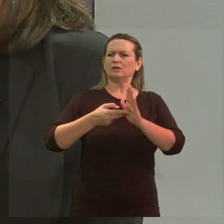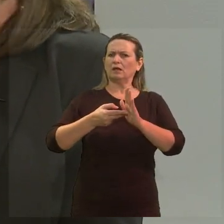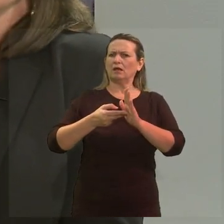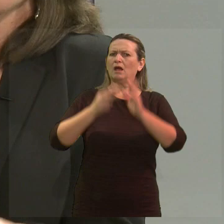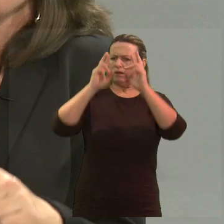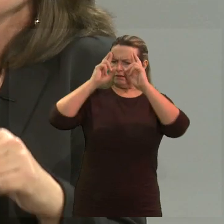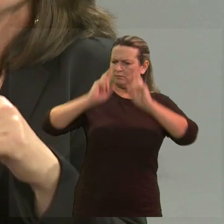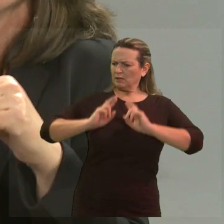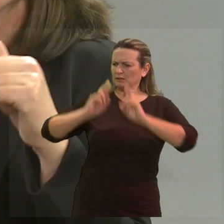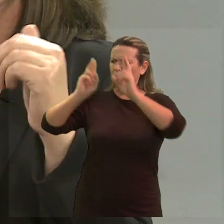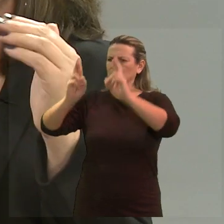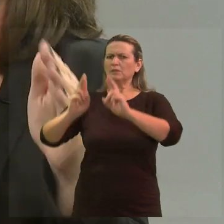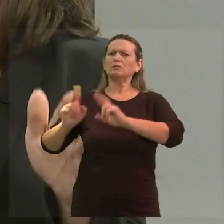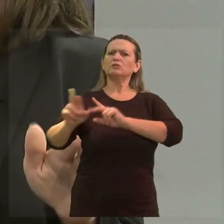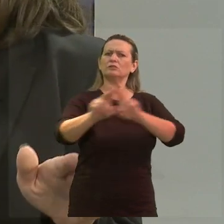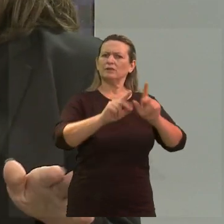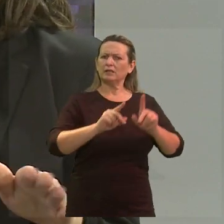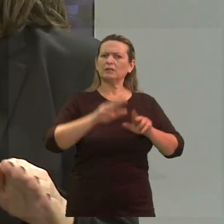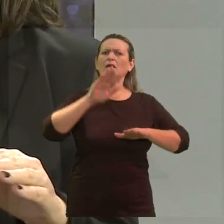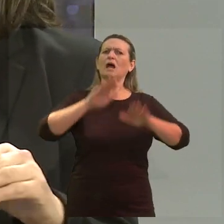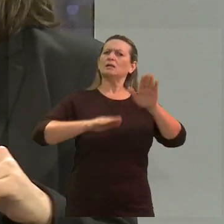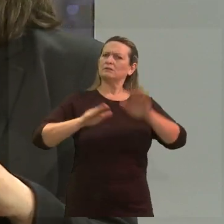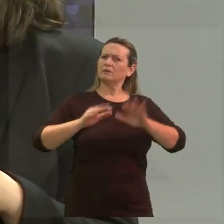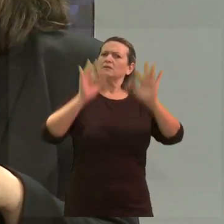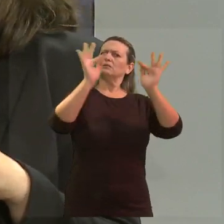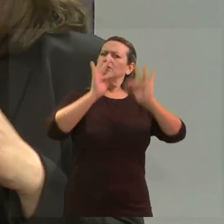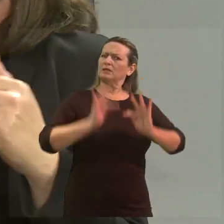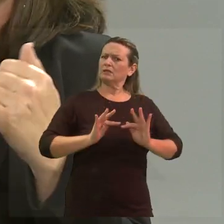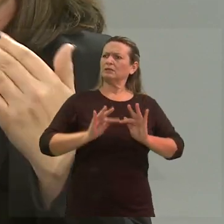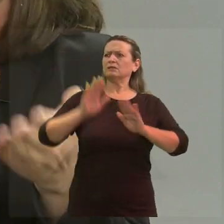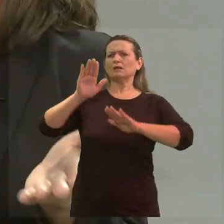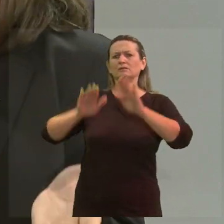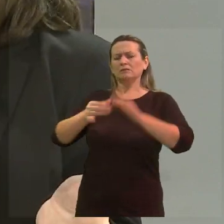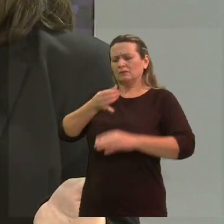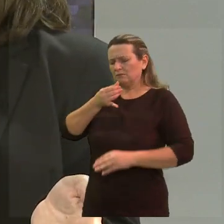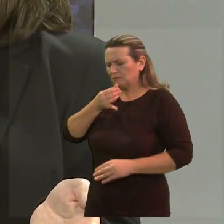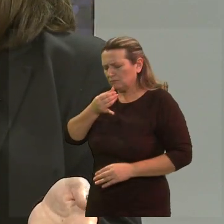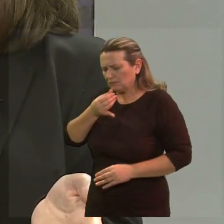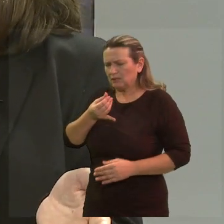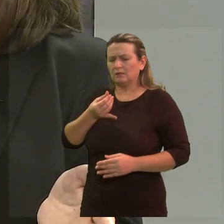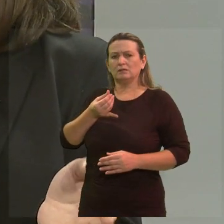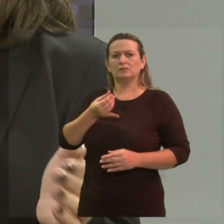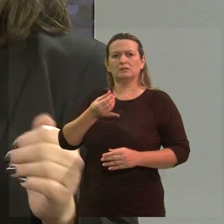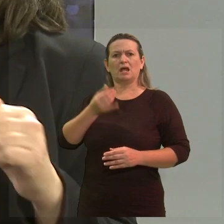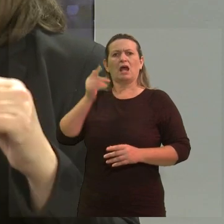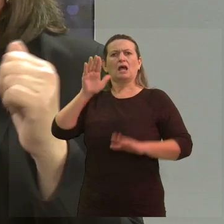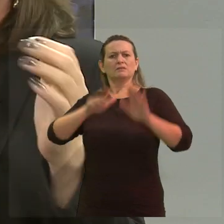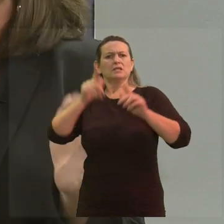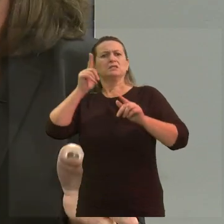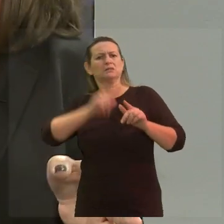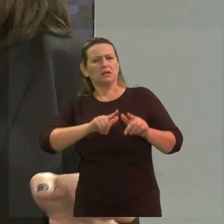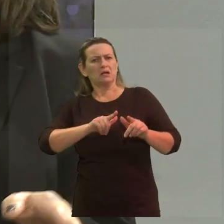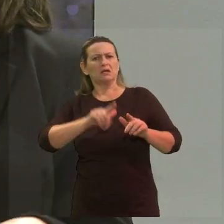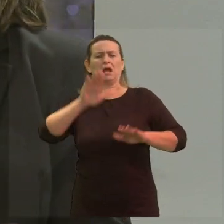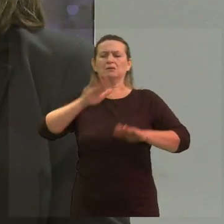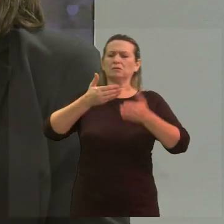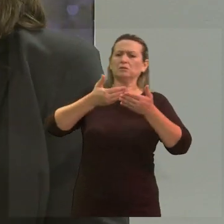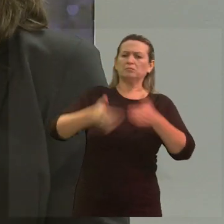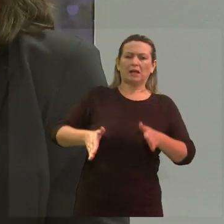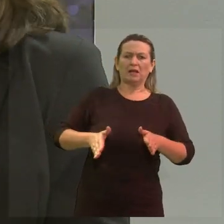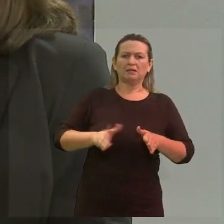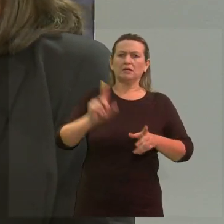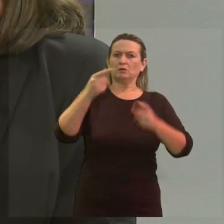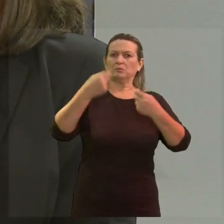suas diferenças, você tem os seus dias de sucesso, tem o fracasso, e que isso faz parte da vida, você não precisa ser 100% bonito, você não precisa ser